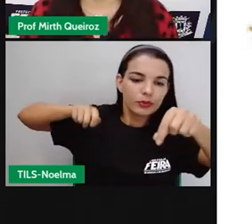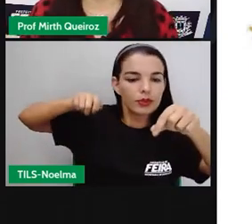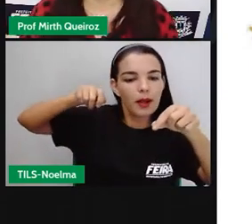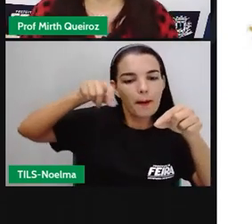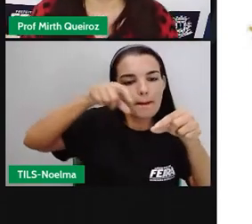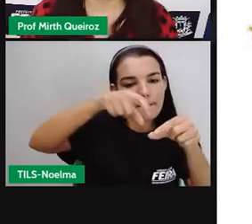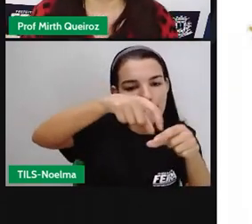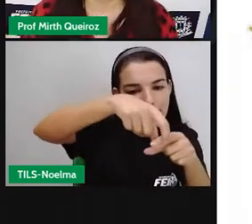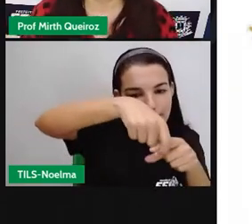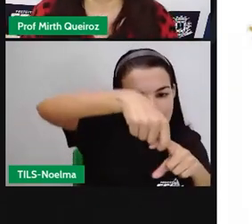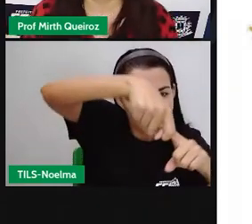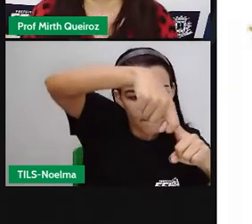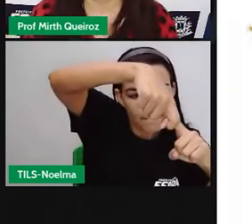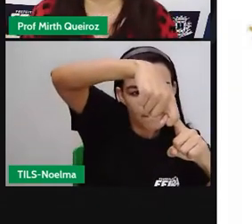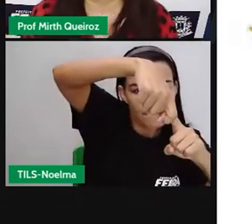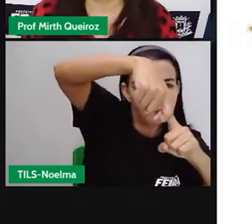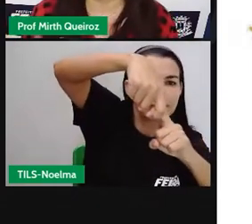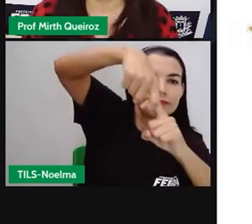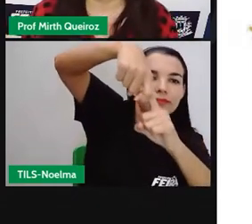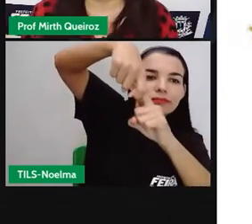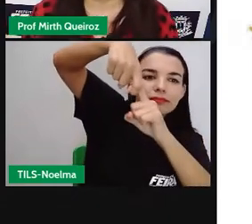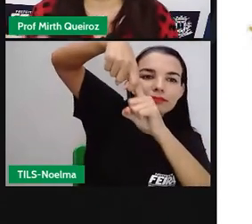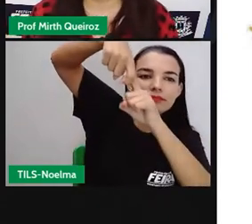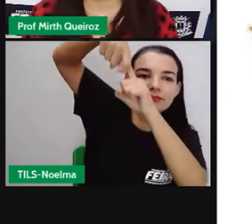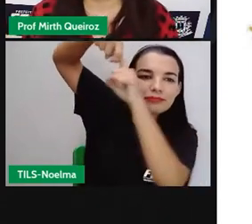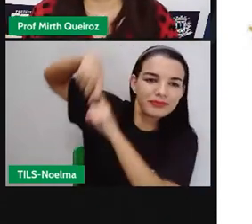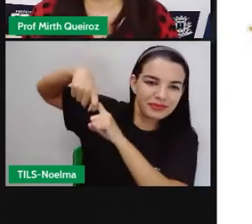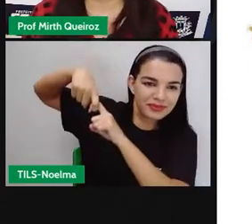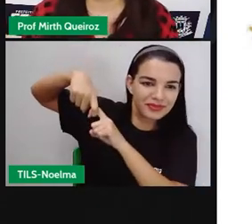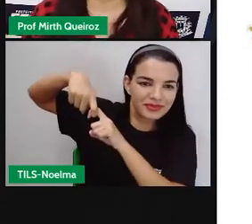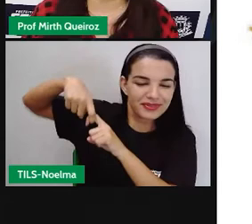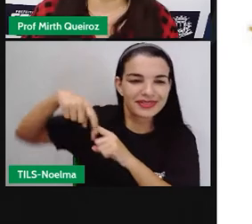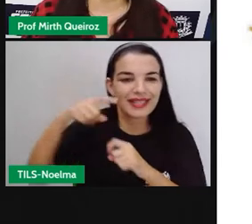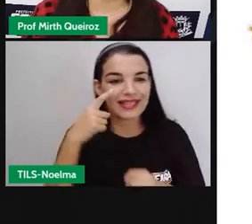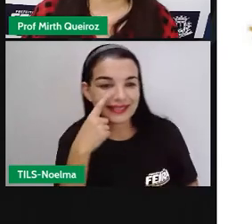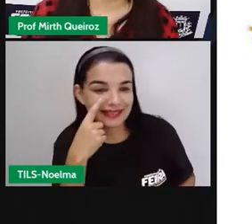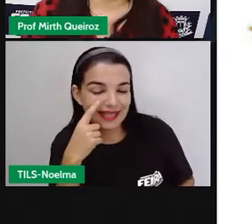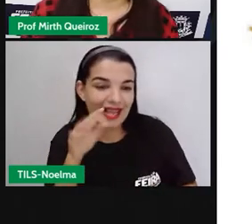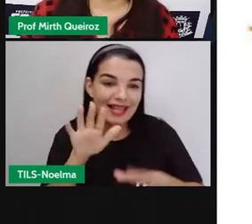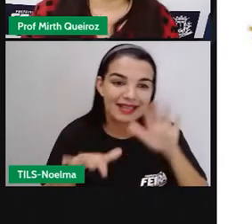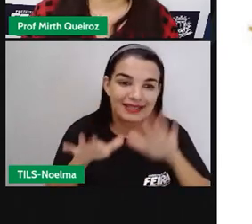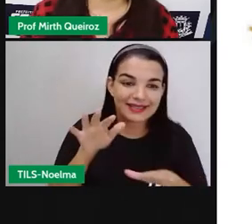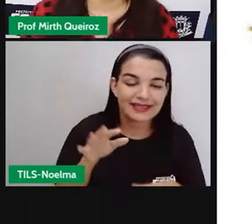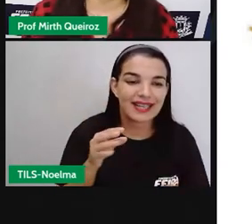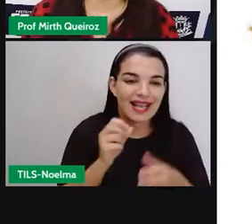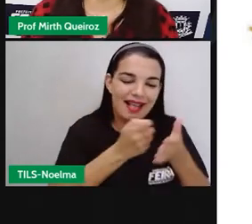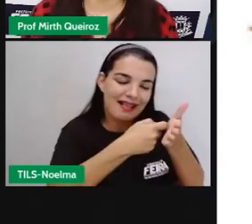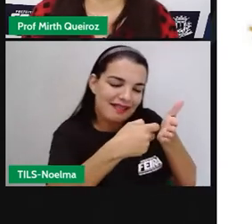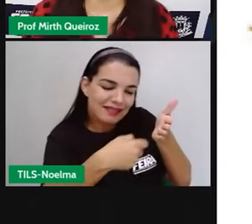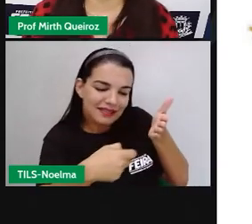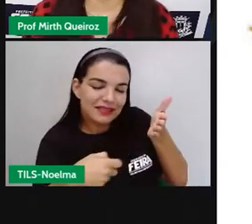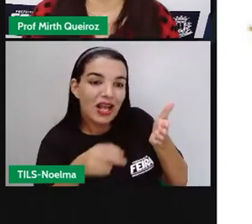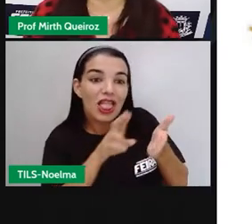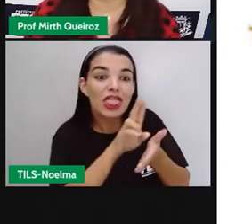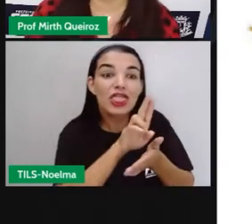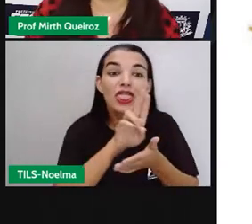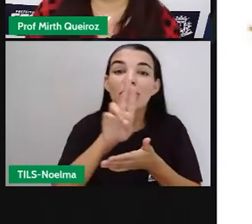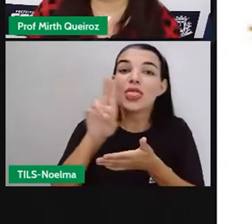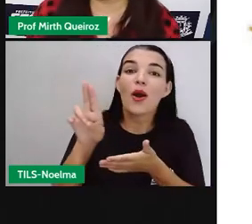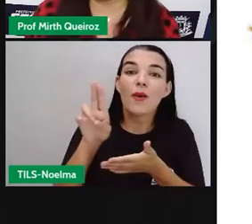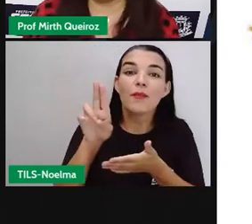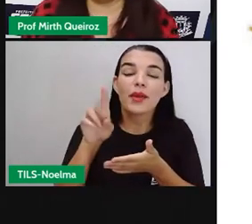pegar esses peixinhos. Geralmente, atrás desses peixinhos estão escritos alguns nomes de